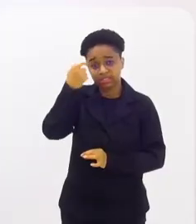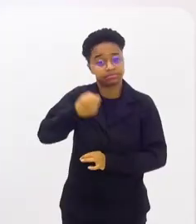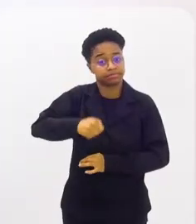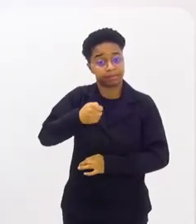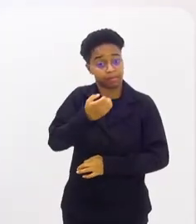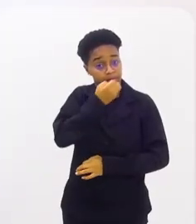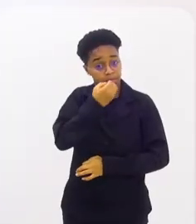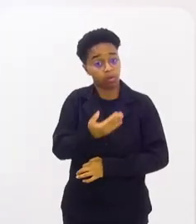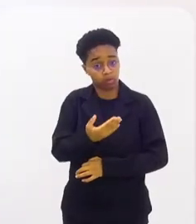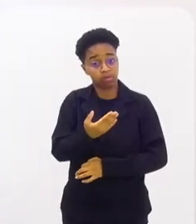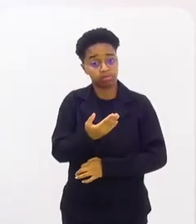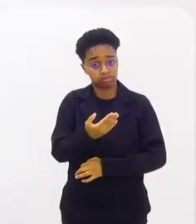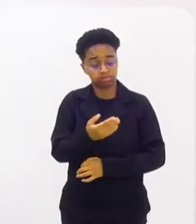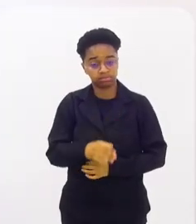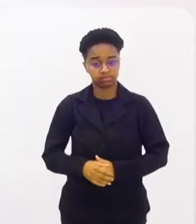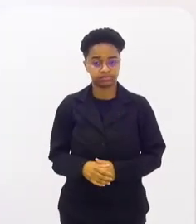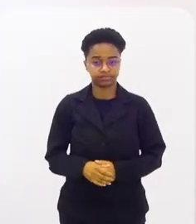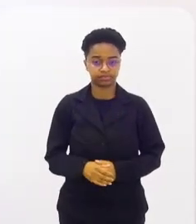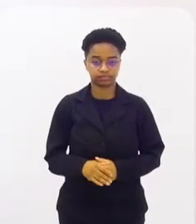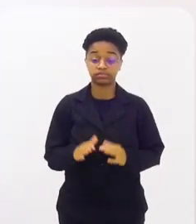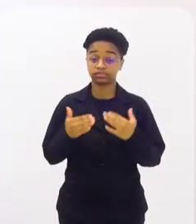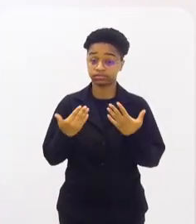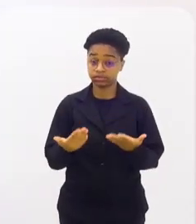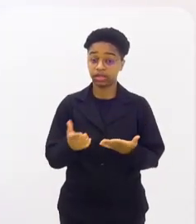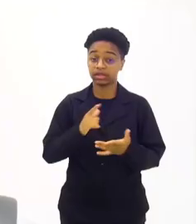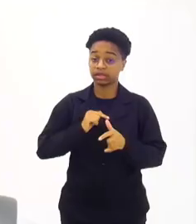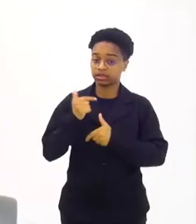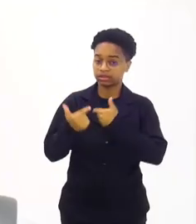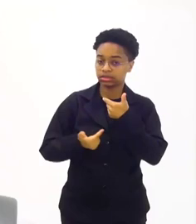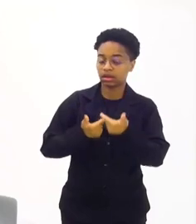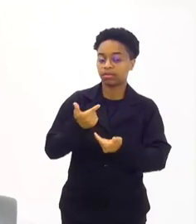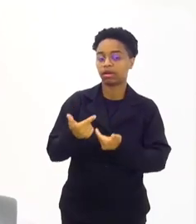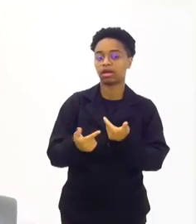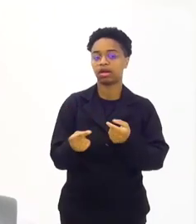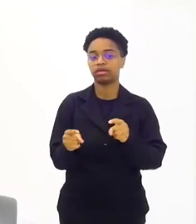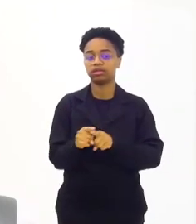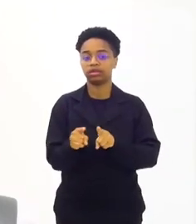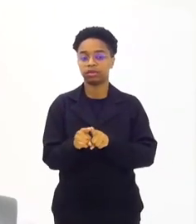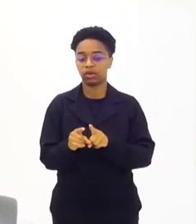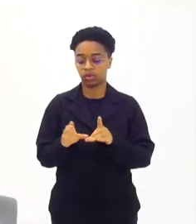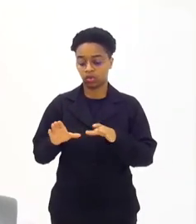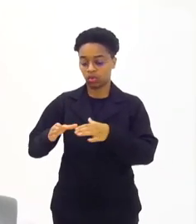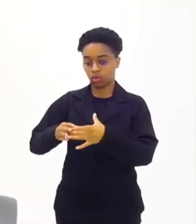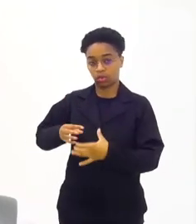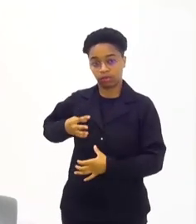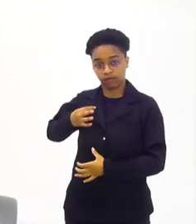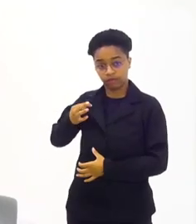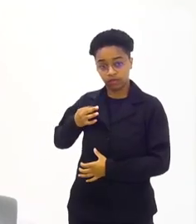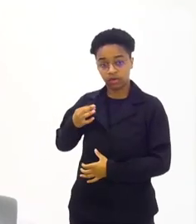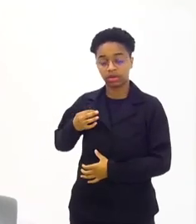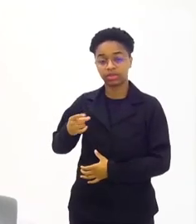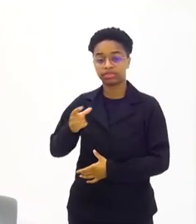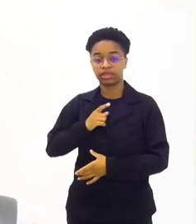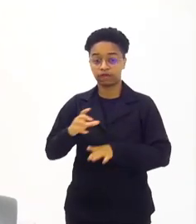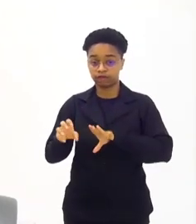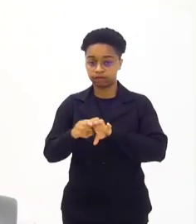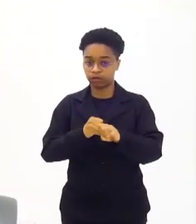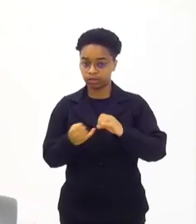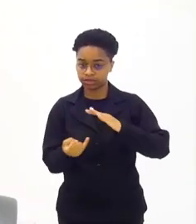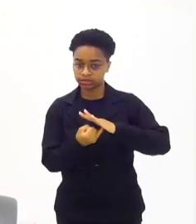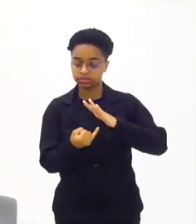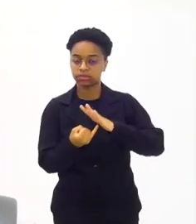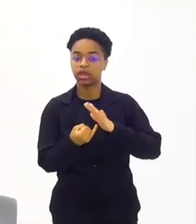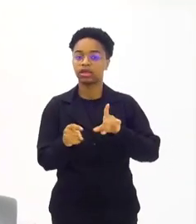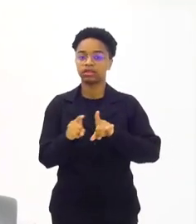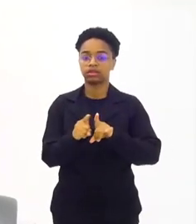está concatenada. Então, nós temos esse trabalho, além disso, o voluntariado, ele ganha uma formação